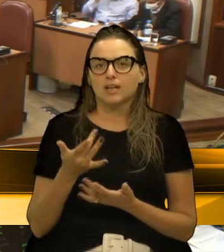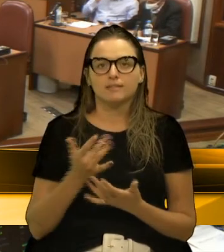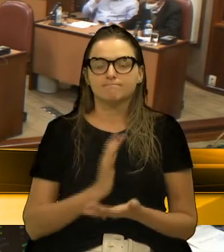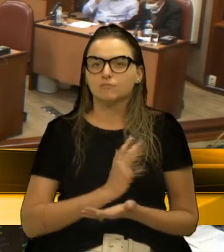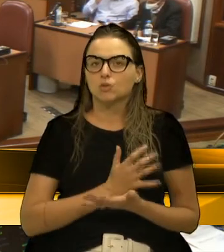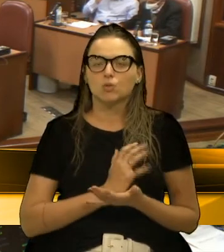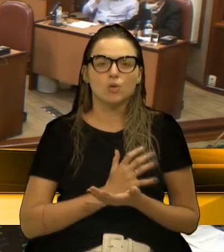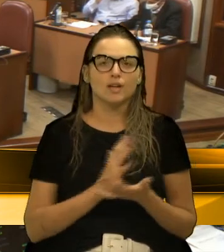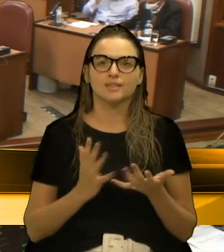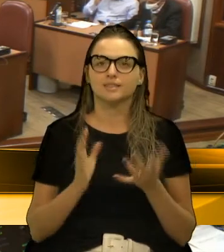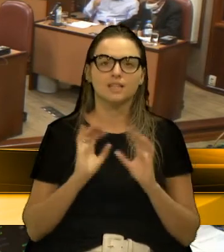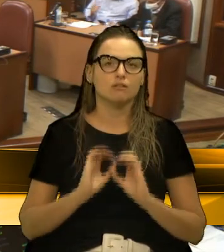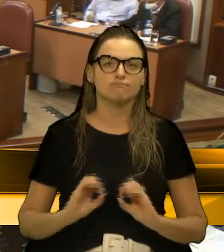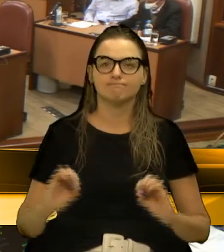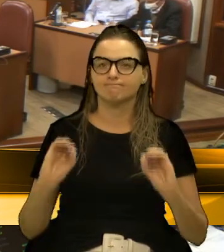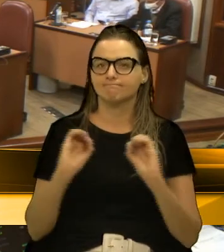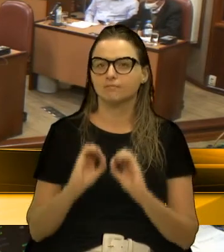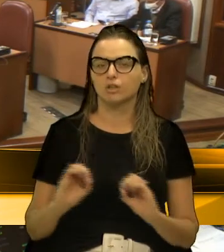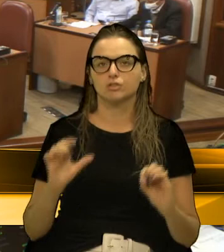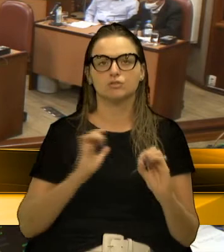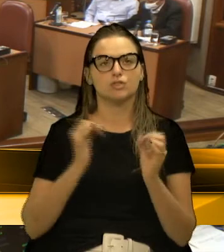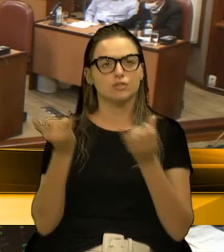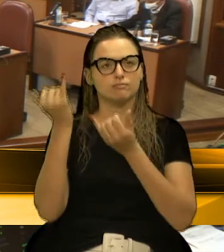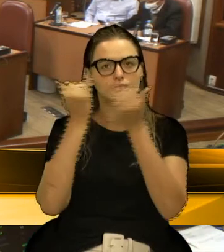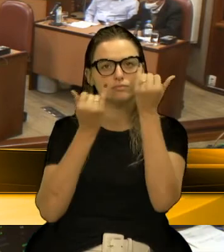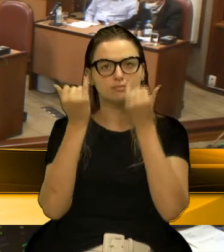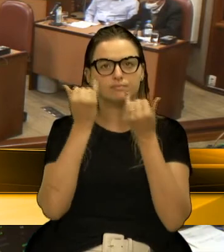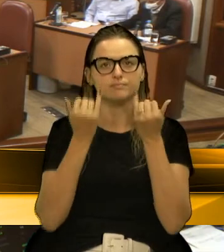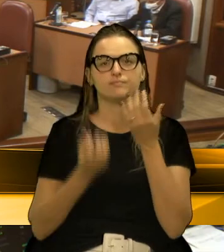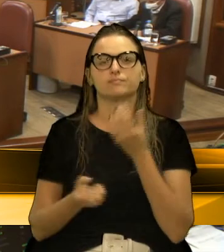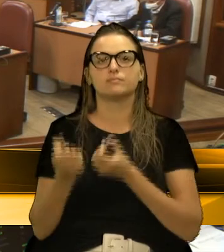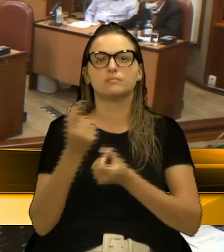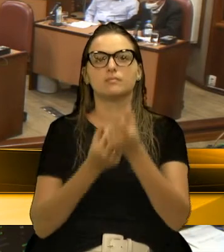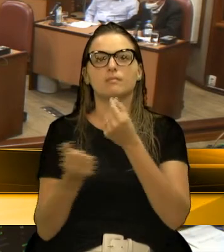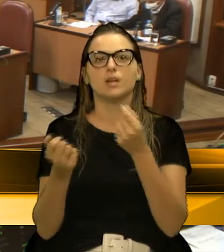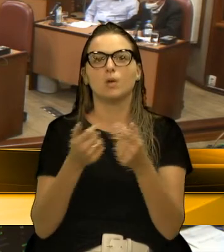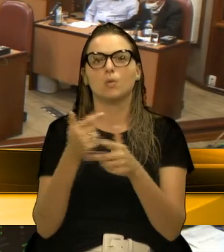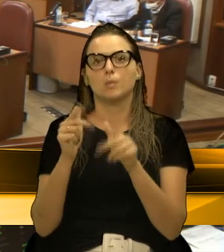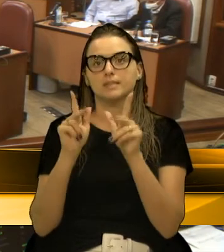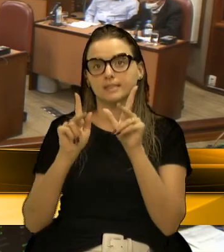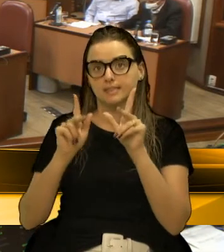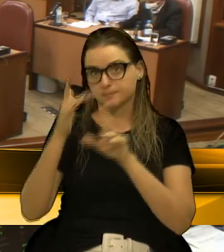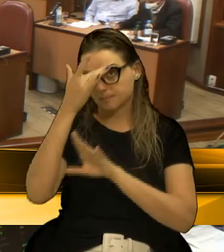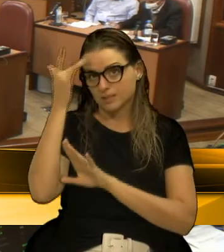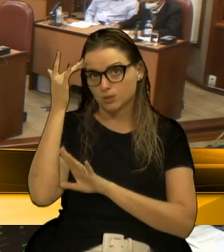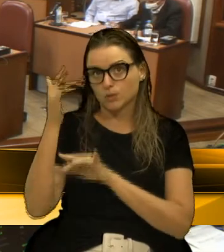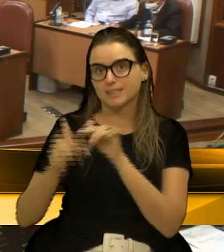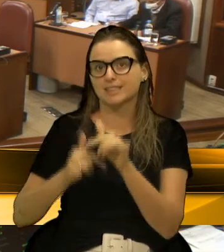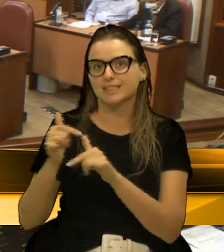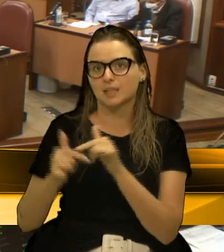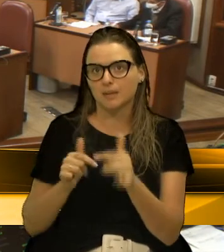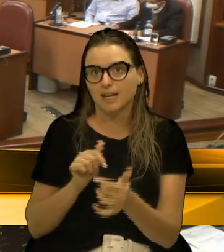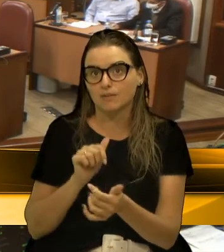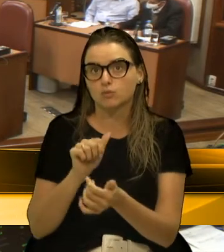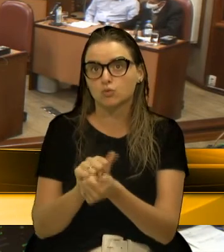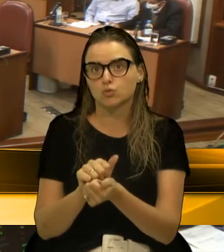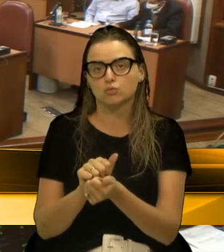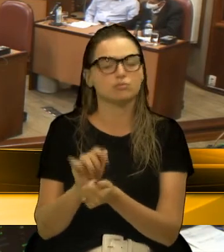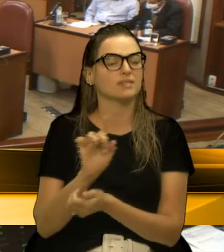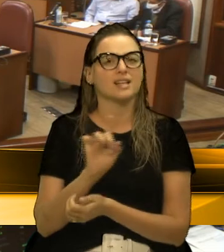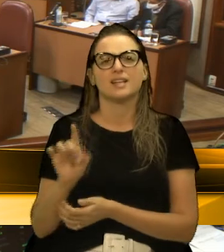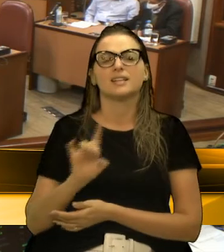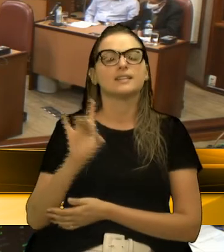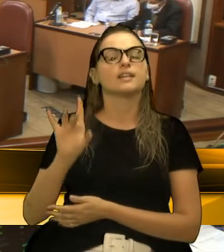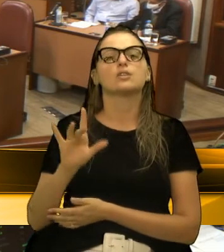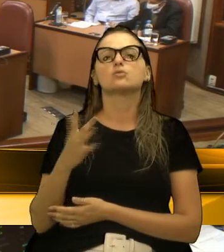relatos de algumas pessoas que trabalham, que trabalhavam com ele, onde ele não era apenas